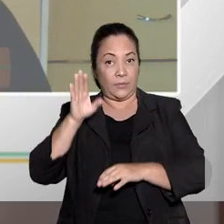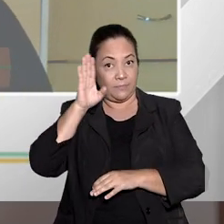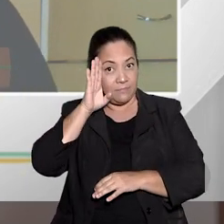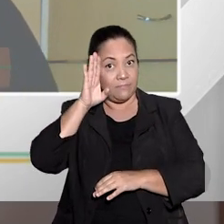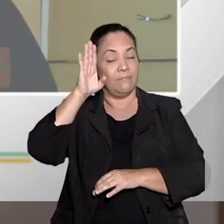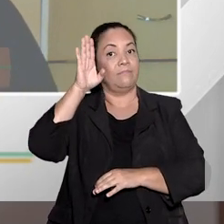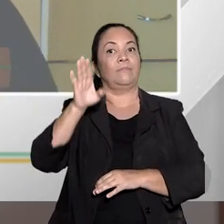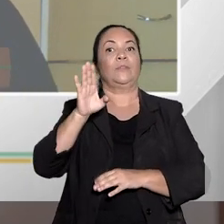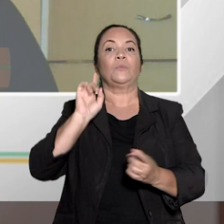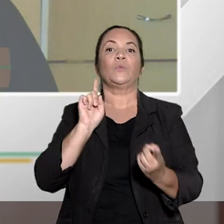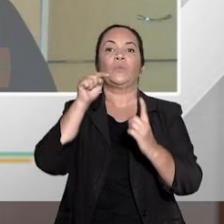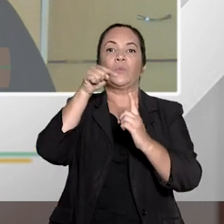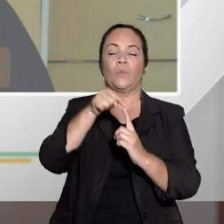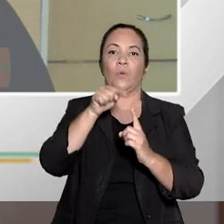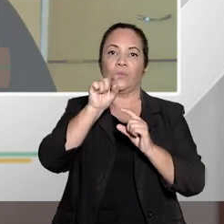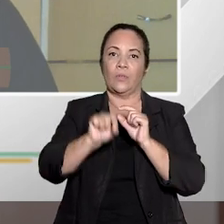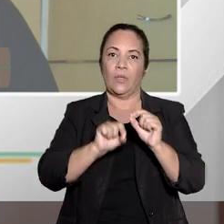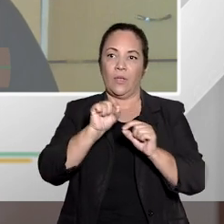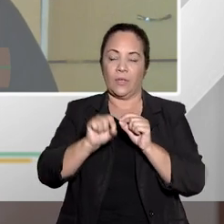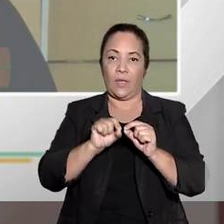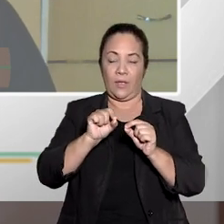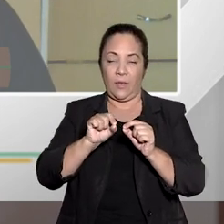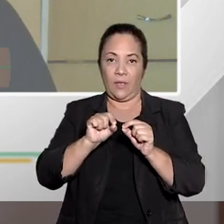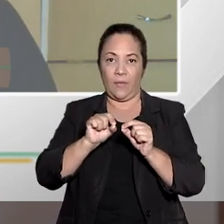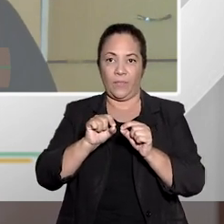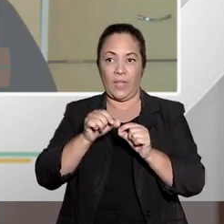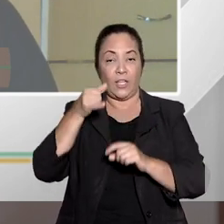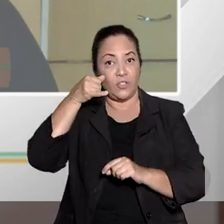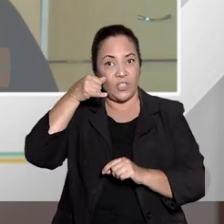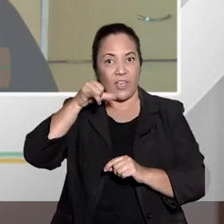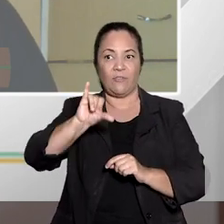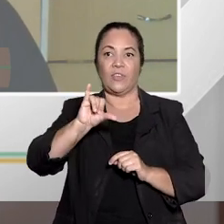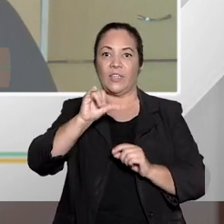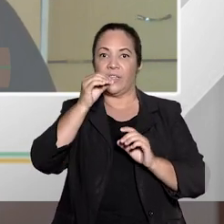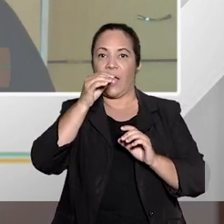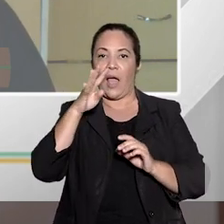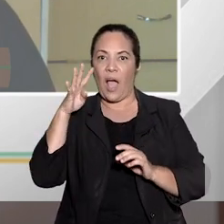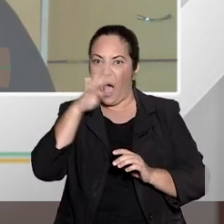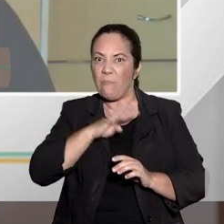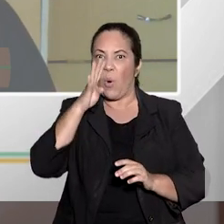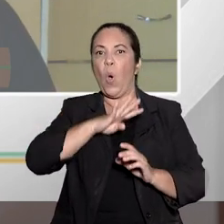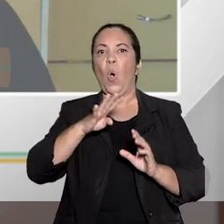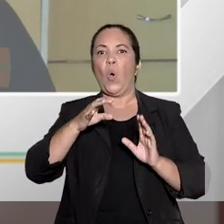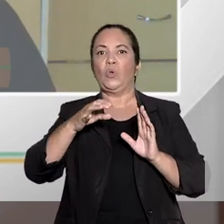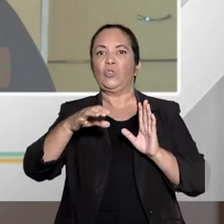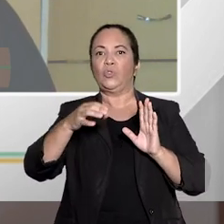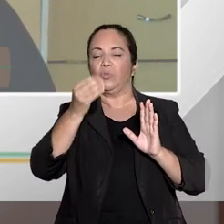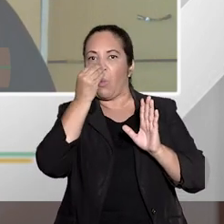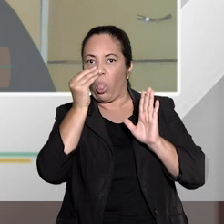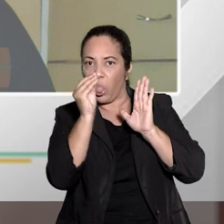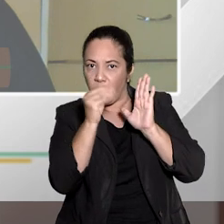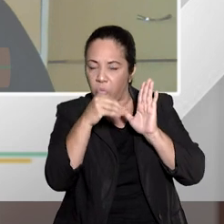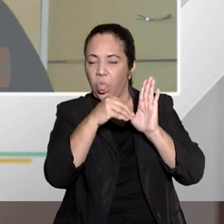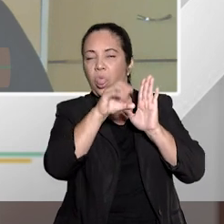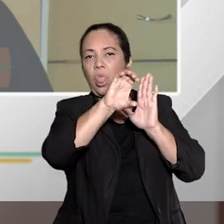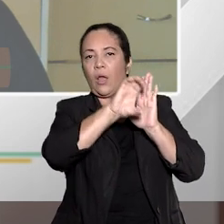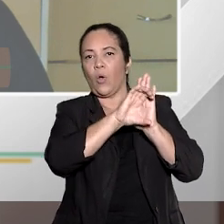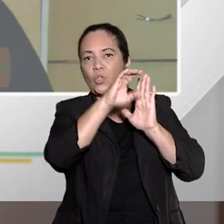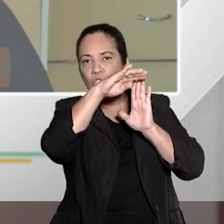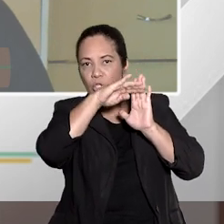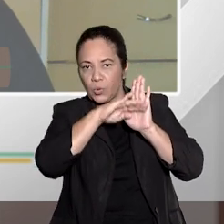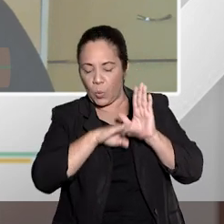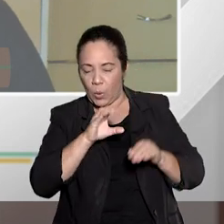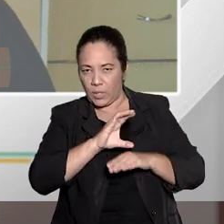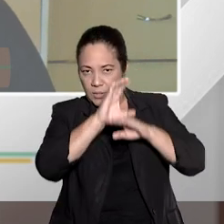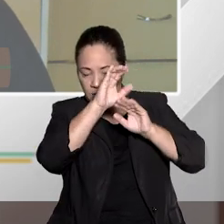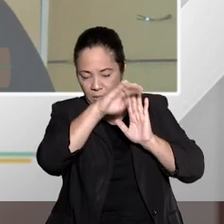com a finalidade de impedir ou de evitar ilegalidades, abusos, excessos de poder. Então, a gente vai ter